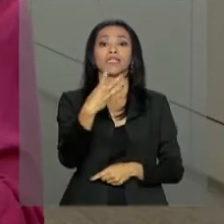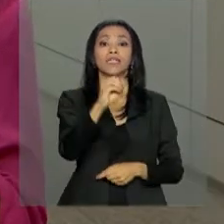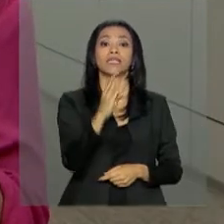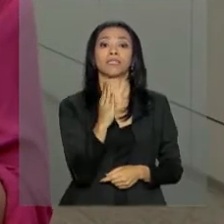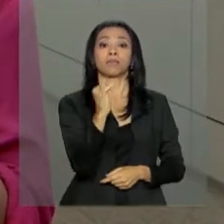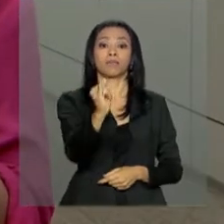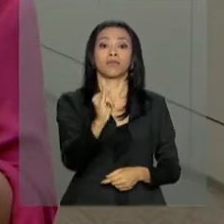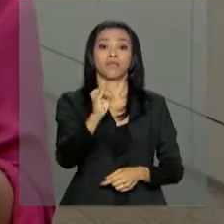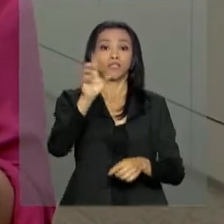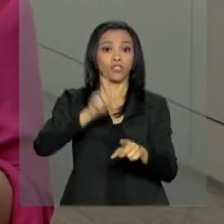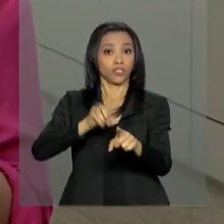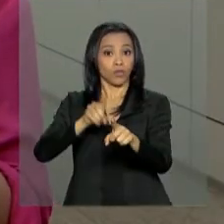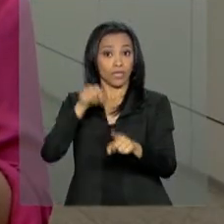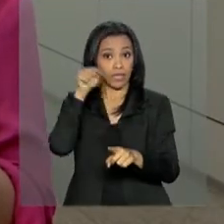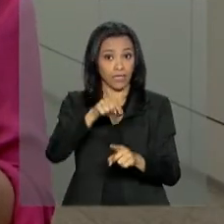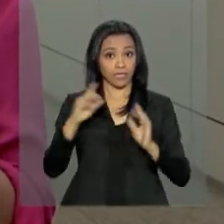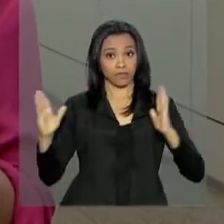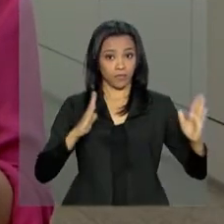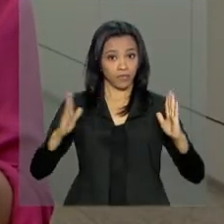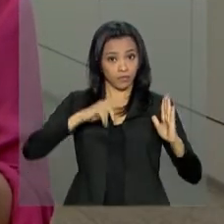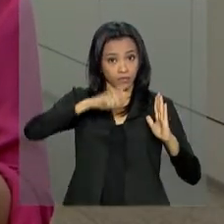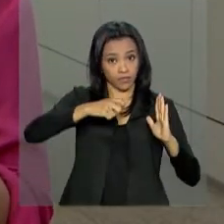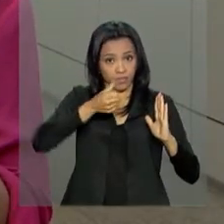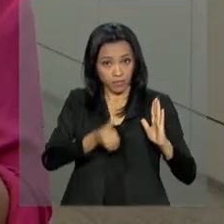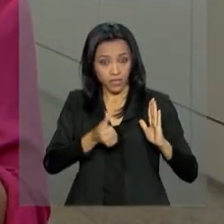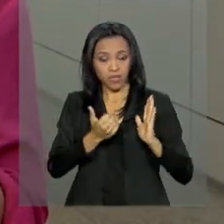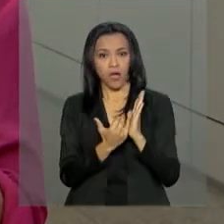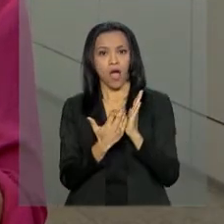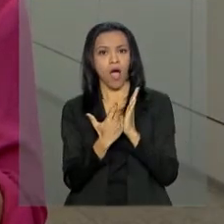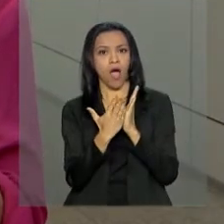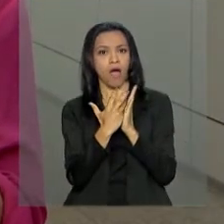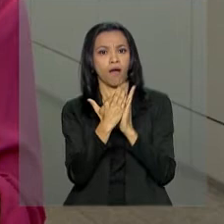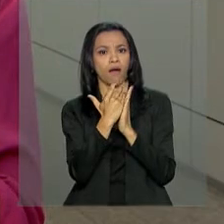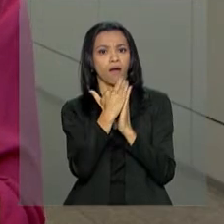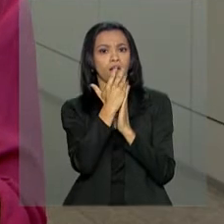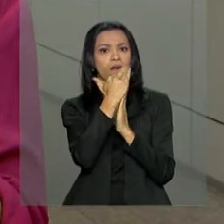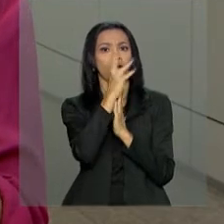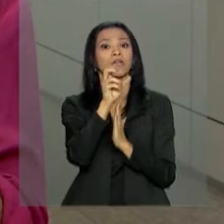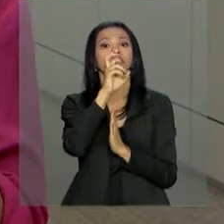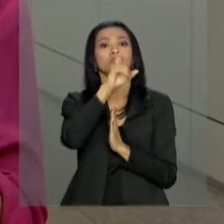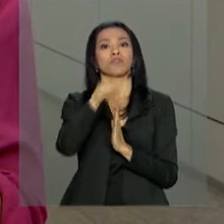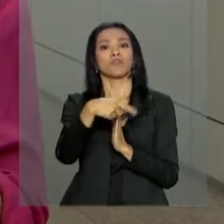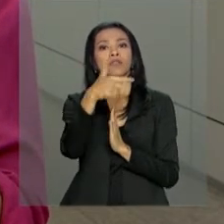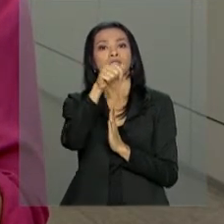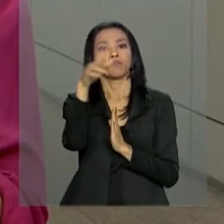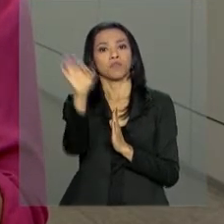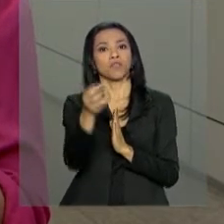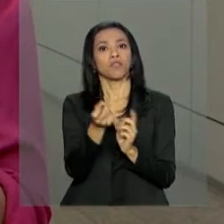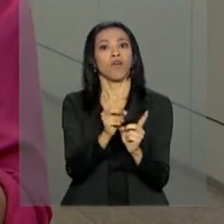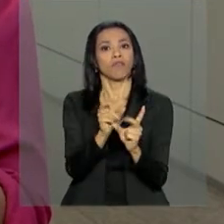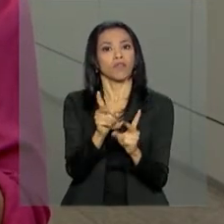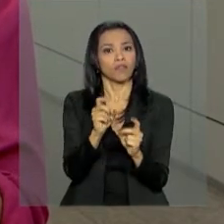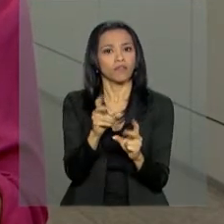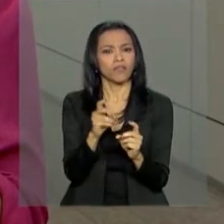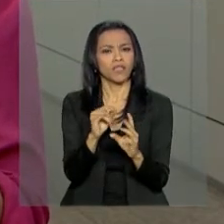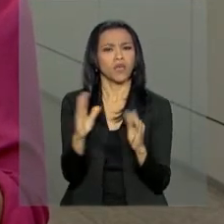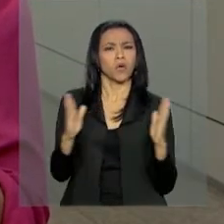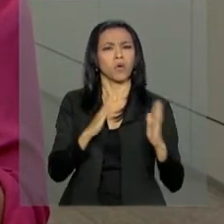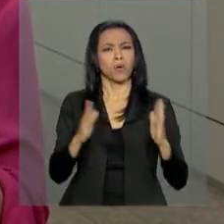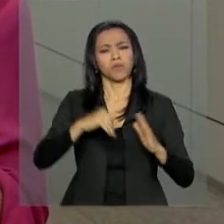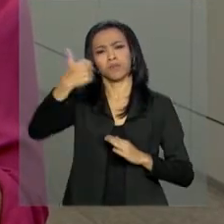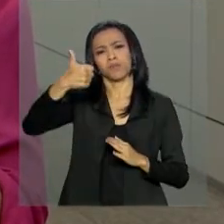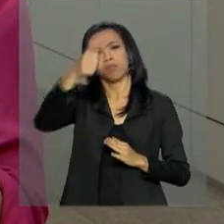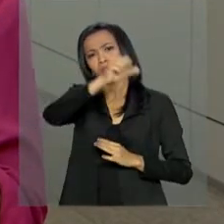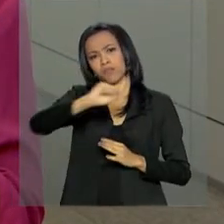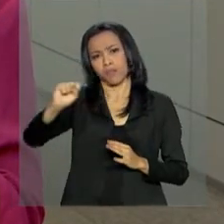de dólares. Nesse período, as exportações cresceram 5,7% em relação ao primeiro semestre de 2017,